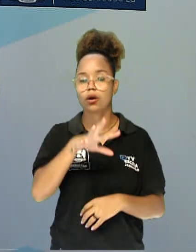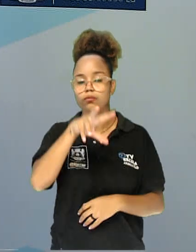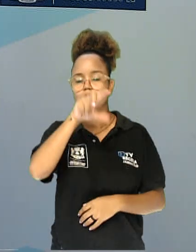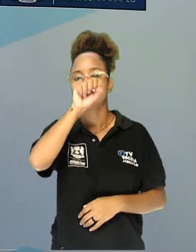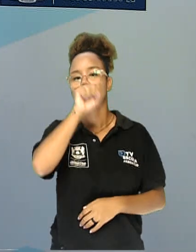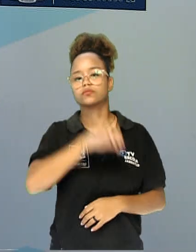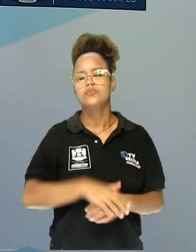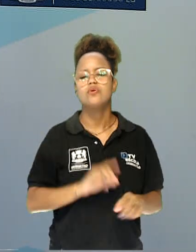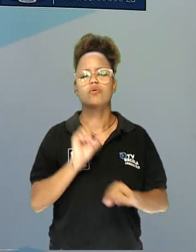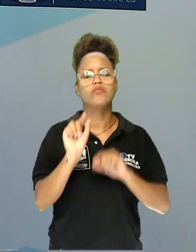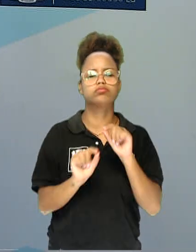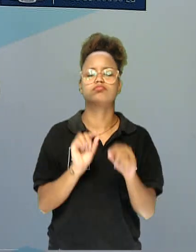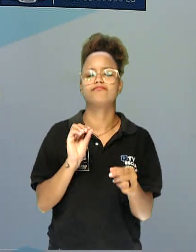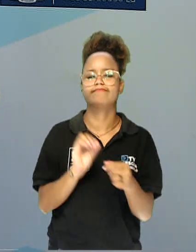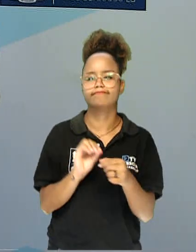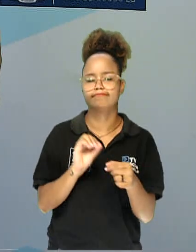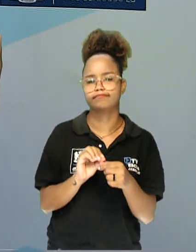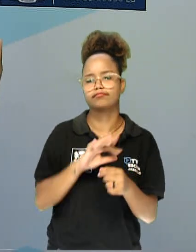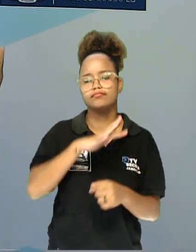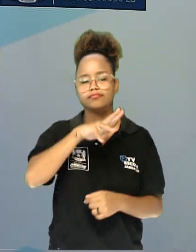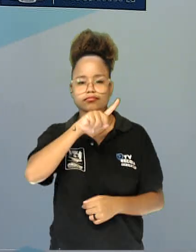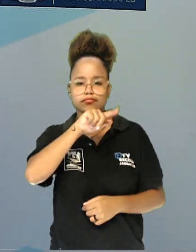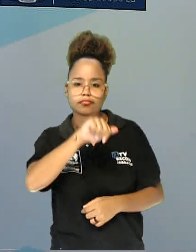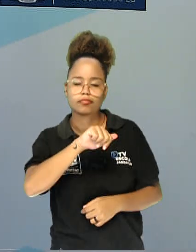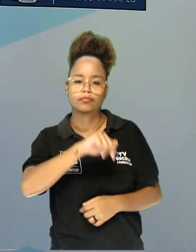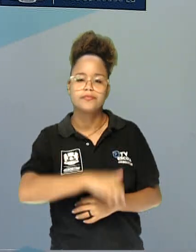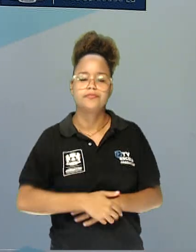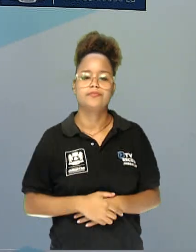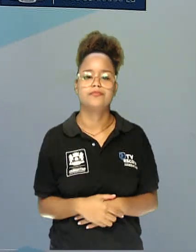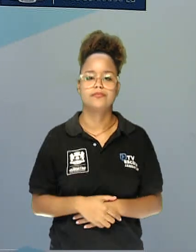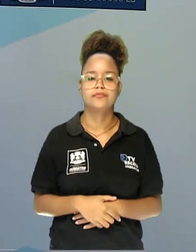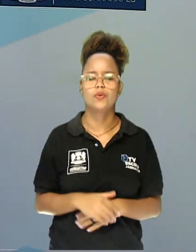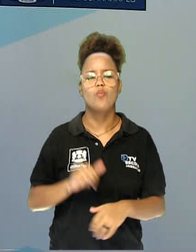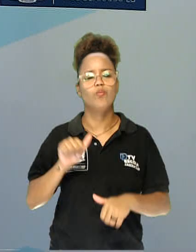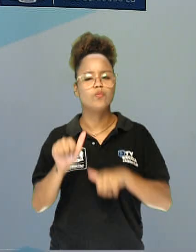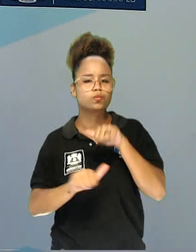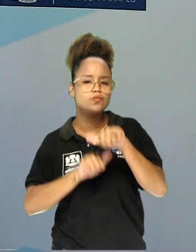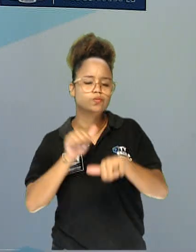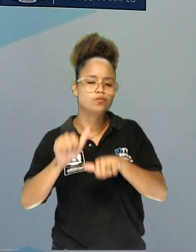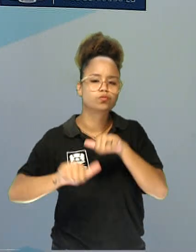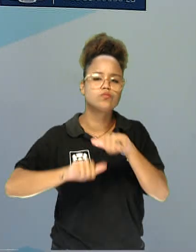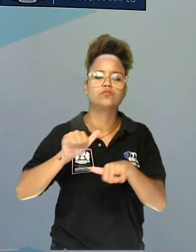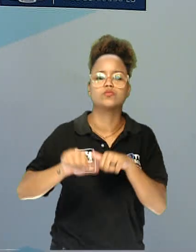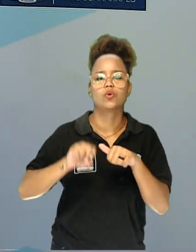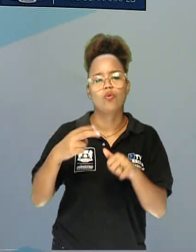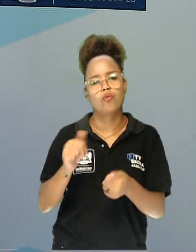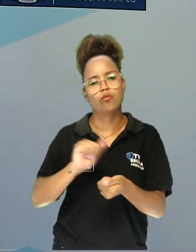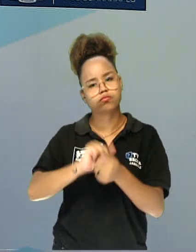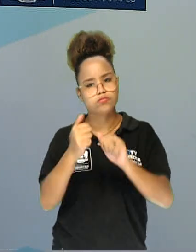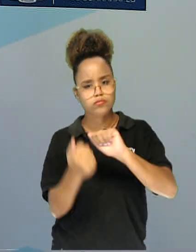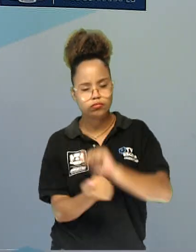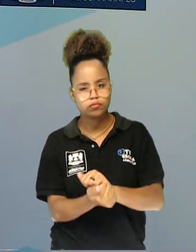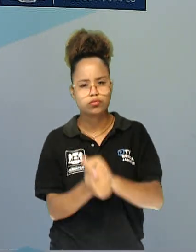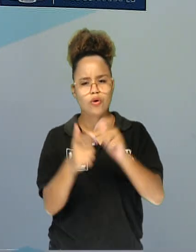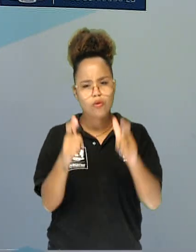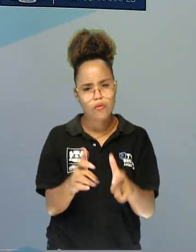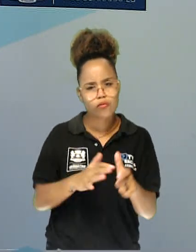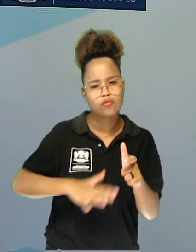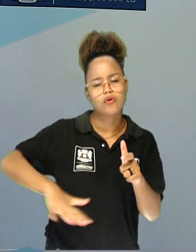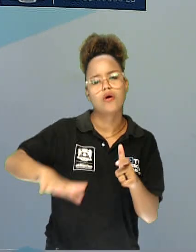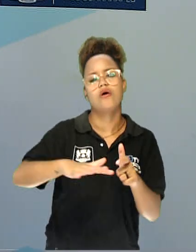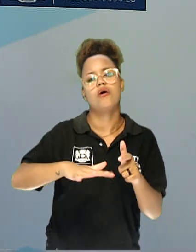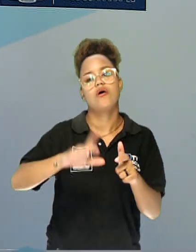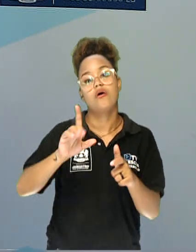que fez esses animais acabar mudando ou se adaptando ao ambiente? Foi a